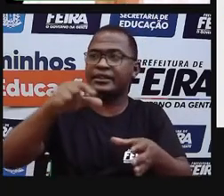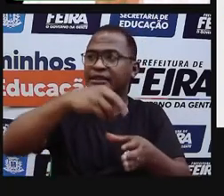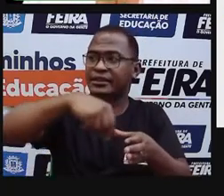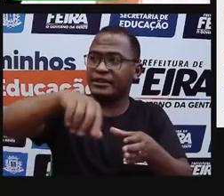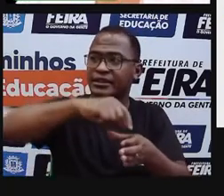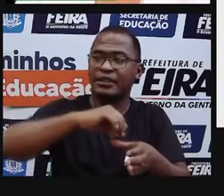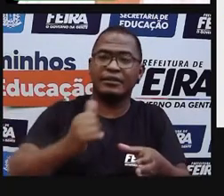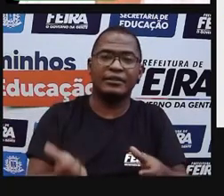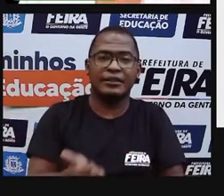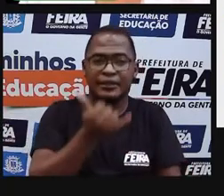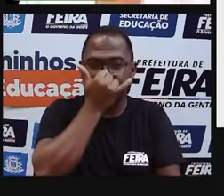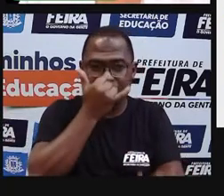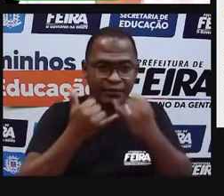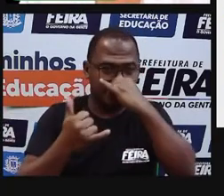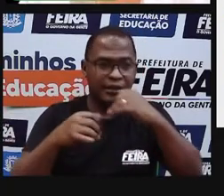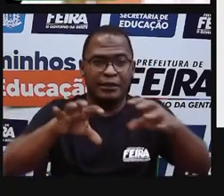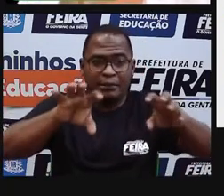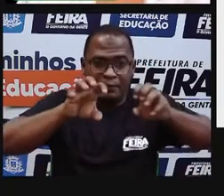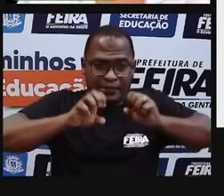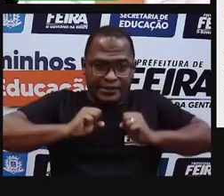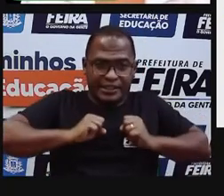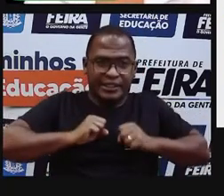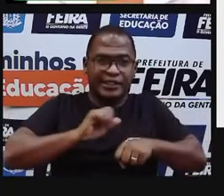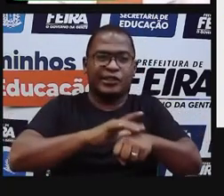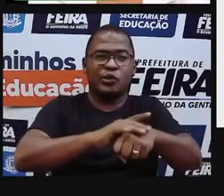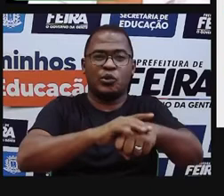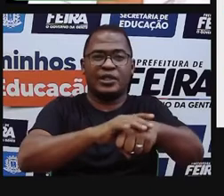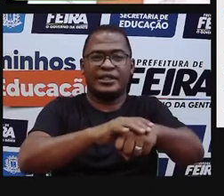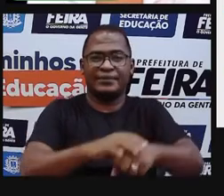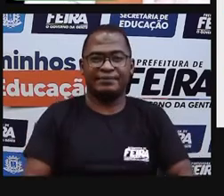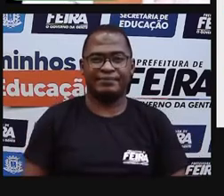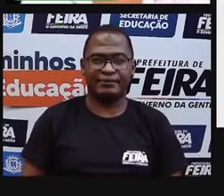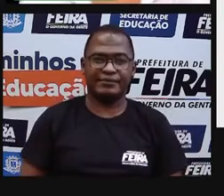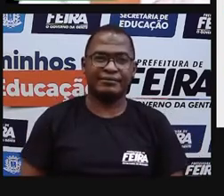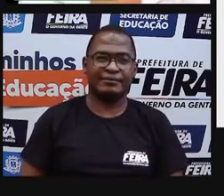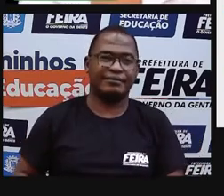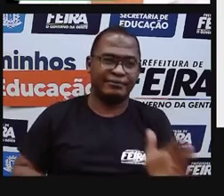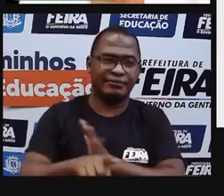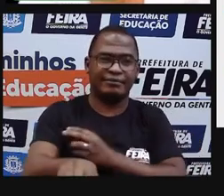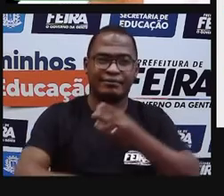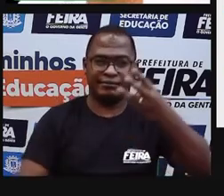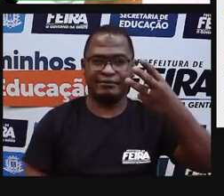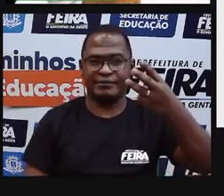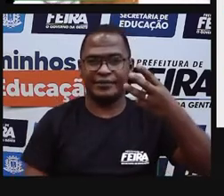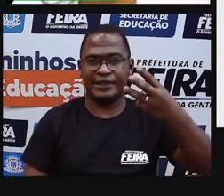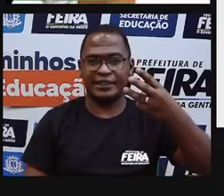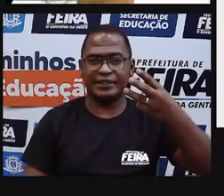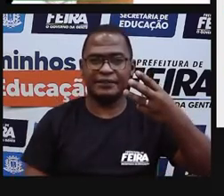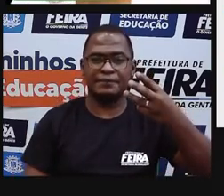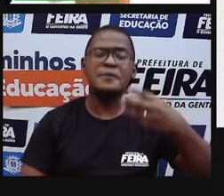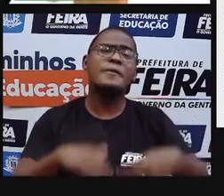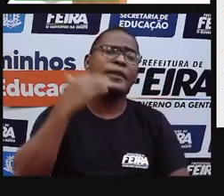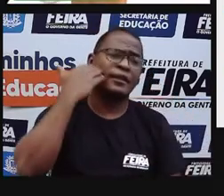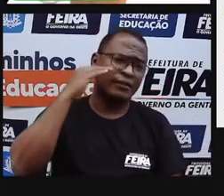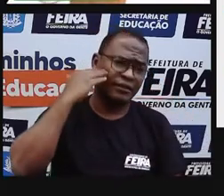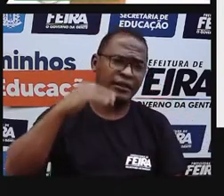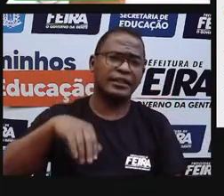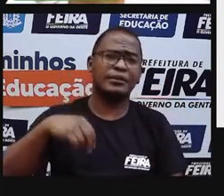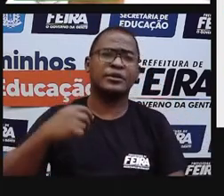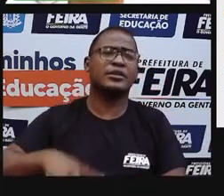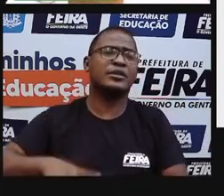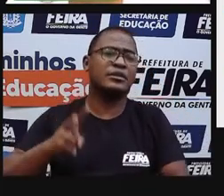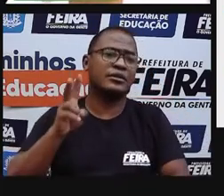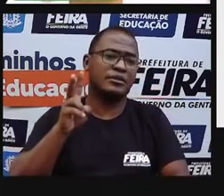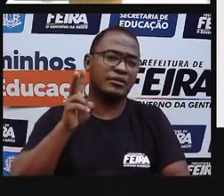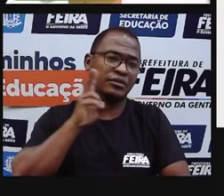organismo adquira doenças. E aí vem a terceira pergunta. Sabendo que os vegetais são fontes de vitaminas e